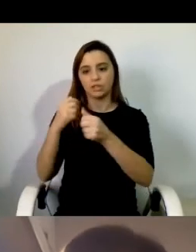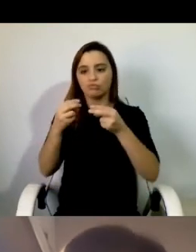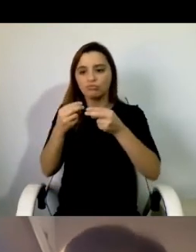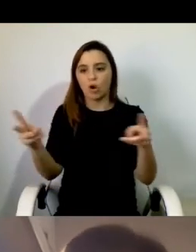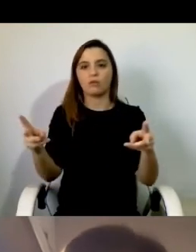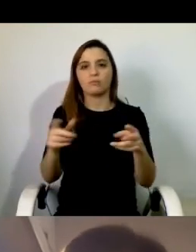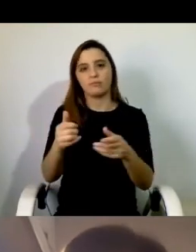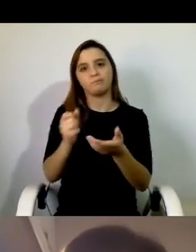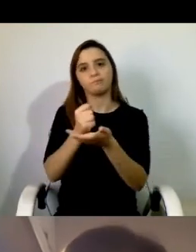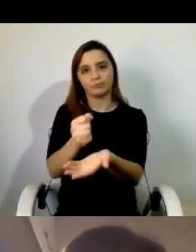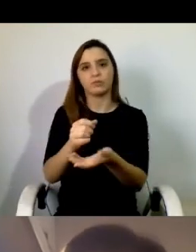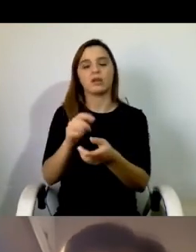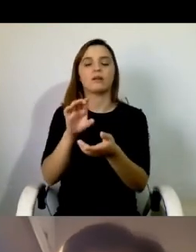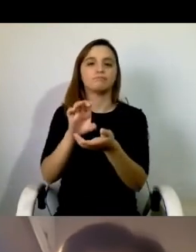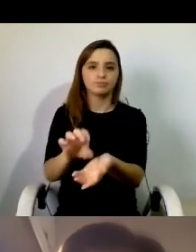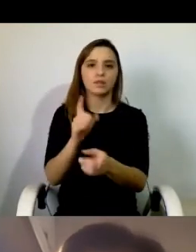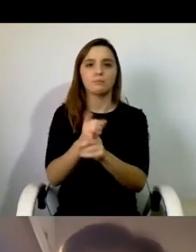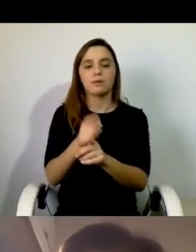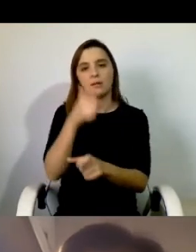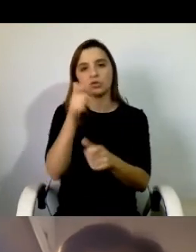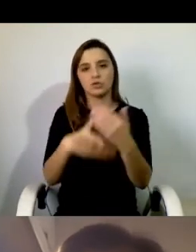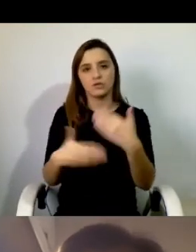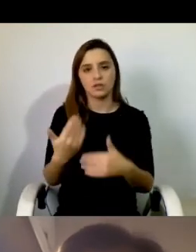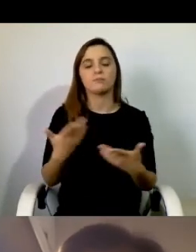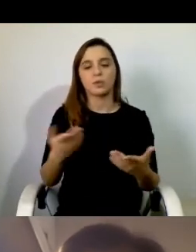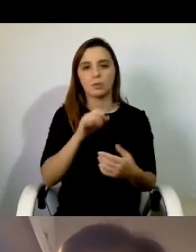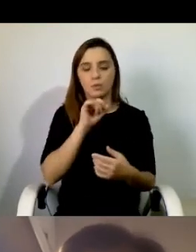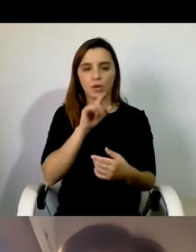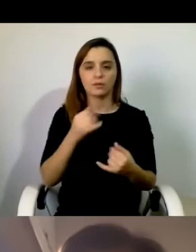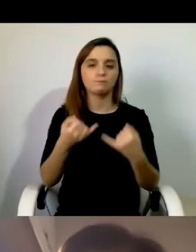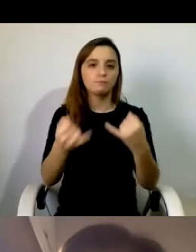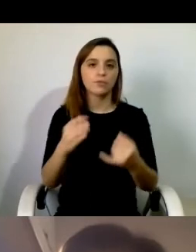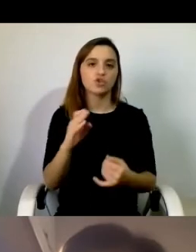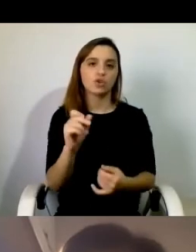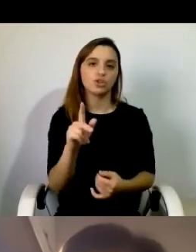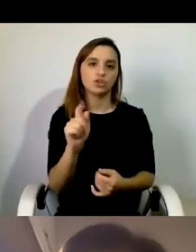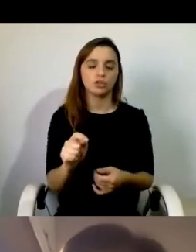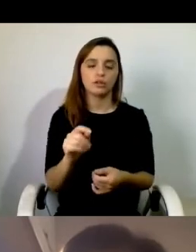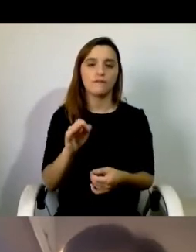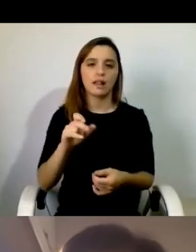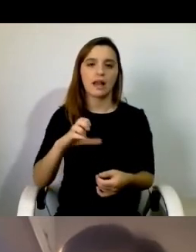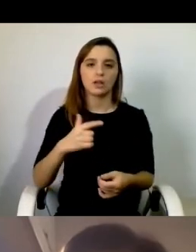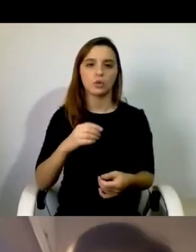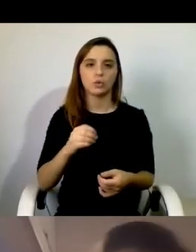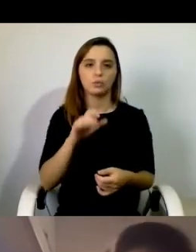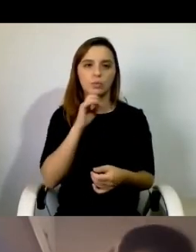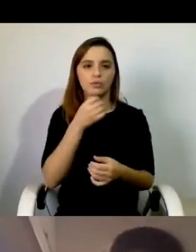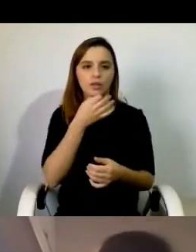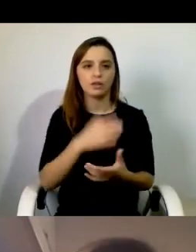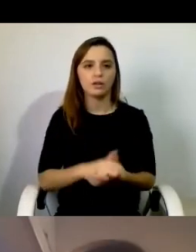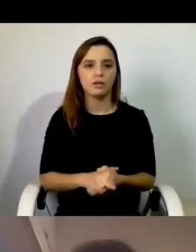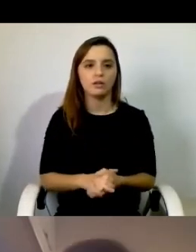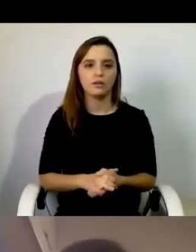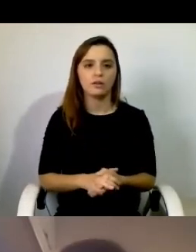deficiência. Sendo assim, Jorge Falcato, tem a palavra. Ora, boa tarde Eduardo.